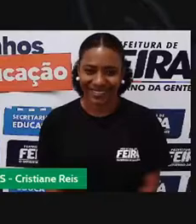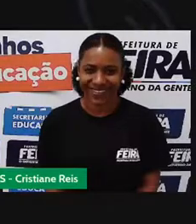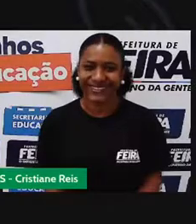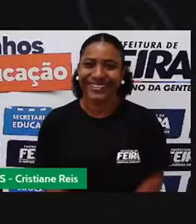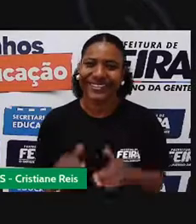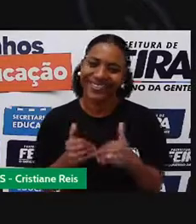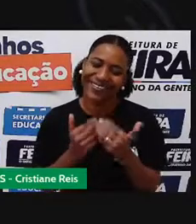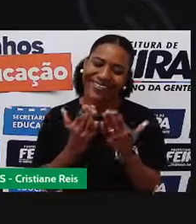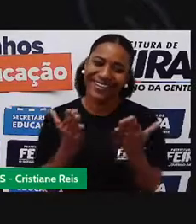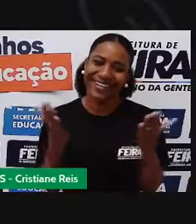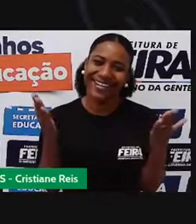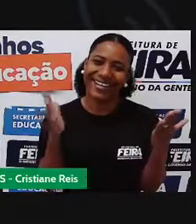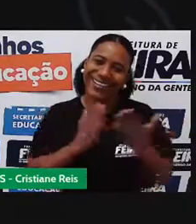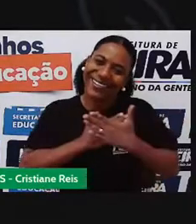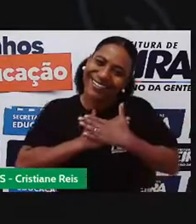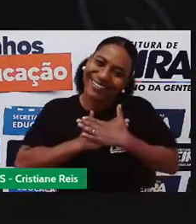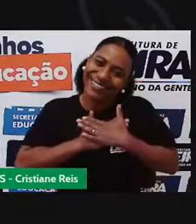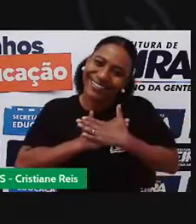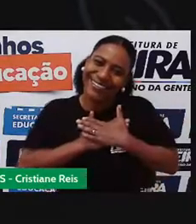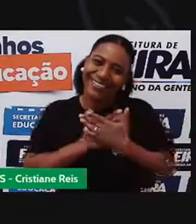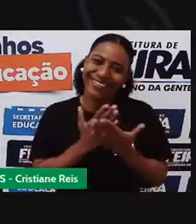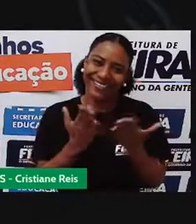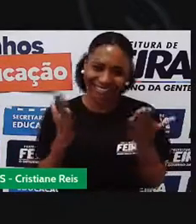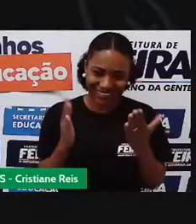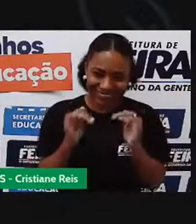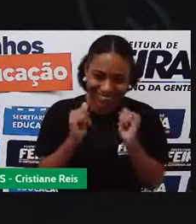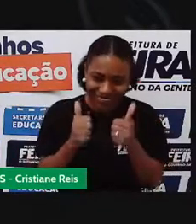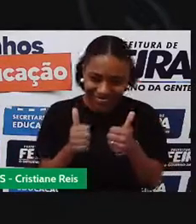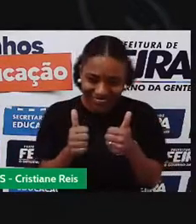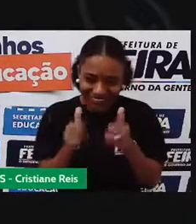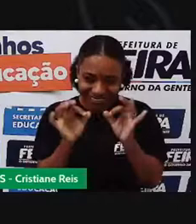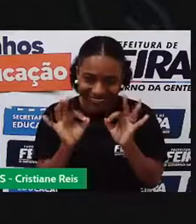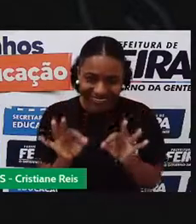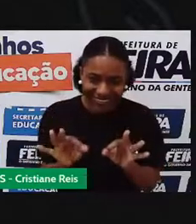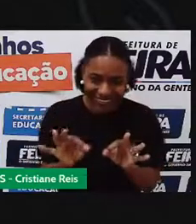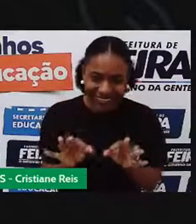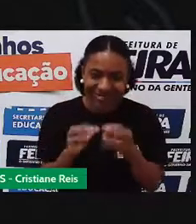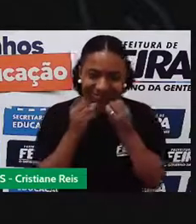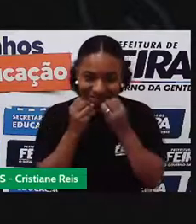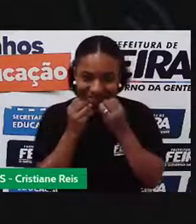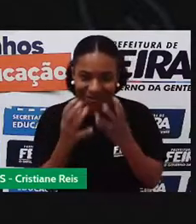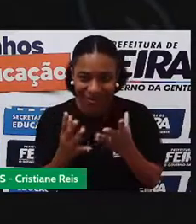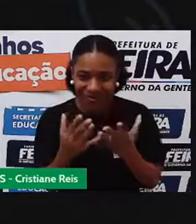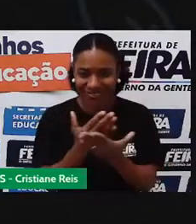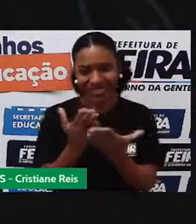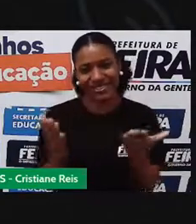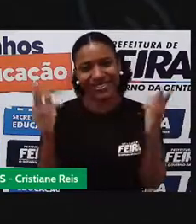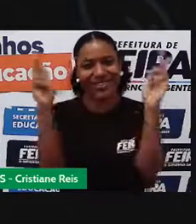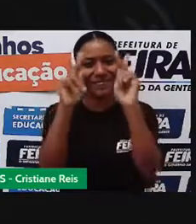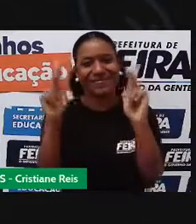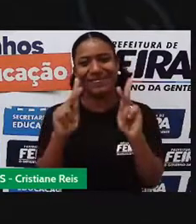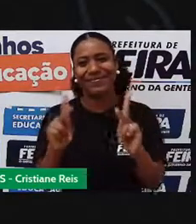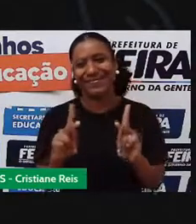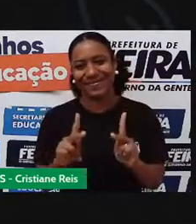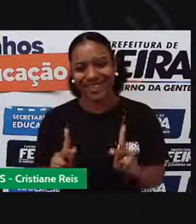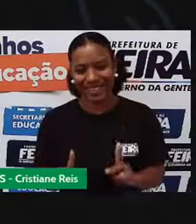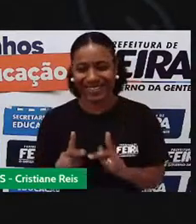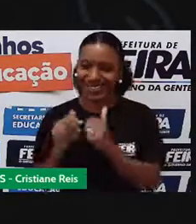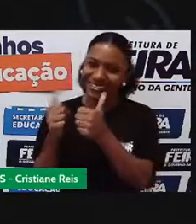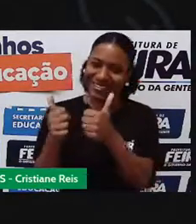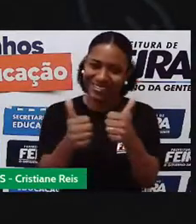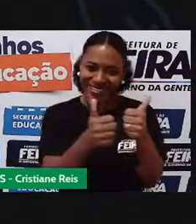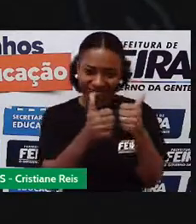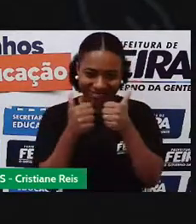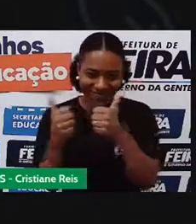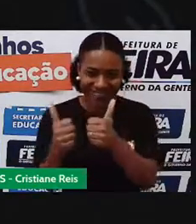Olá, meus amores, tudo certinho com vocês? Espero que estejam todos em paz, que o Mestre Maior esteja aí tomando conta